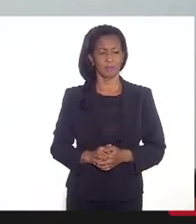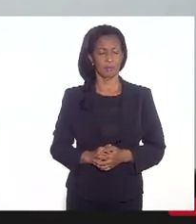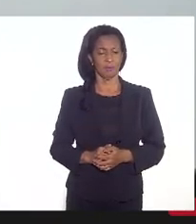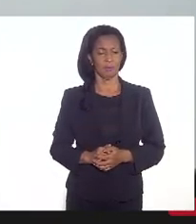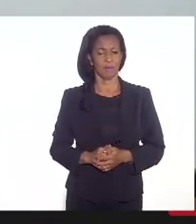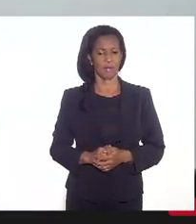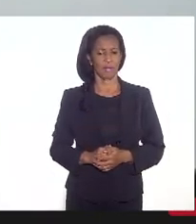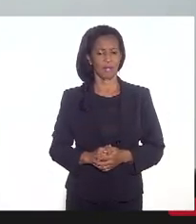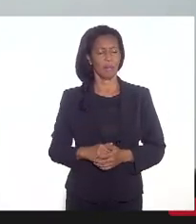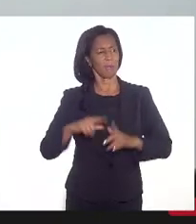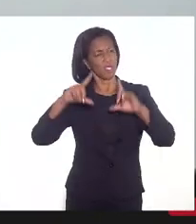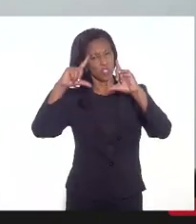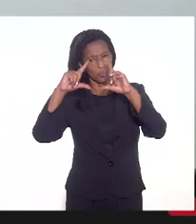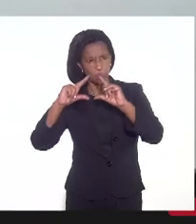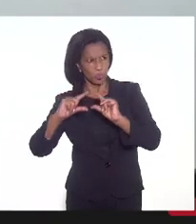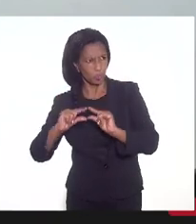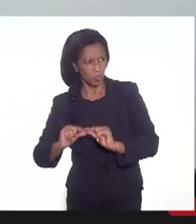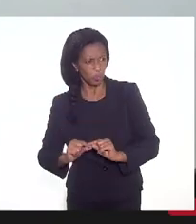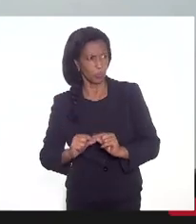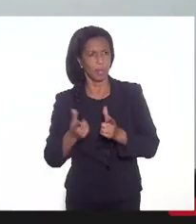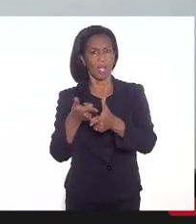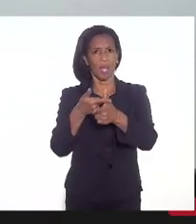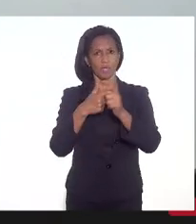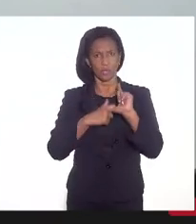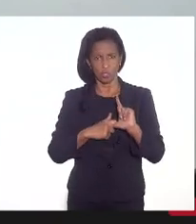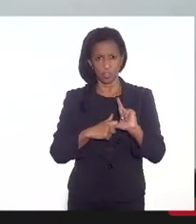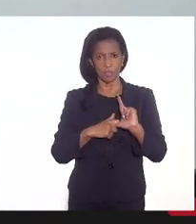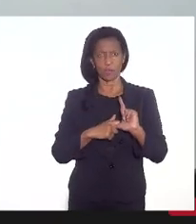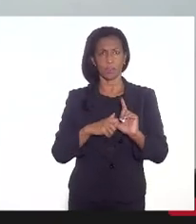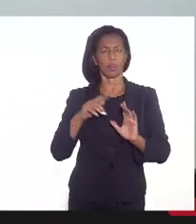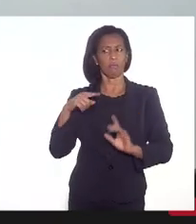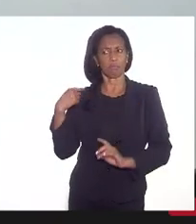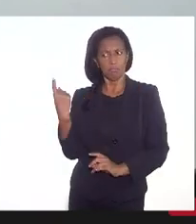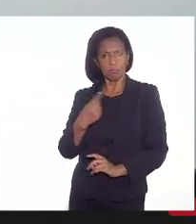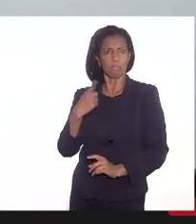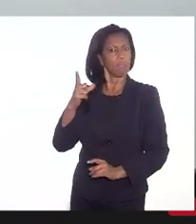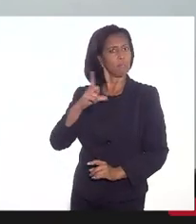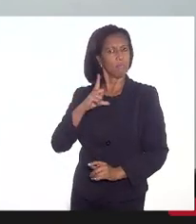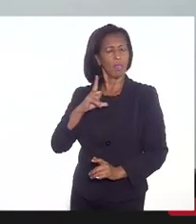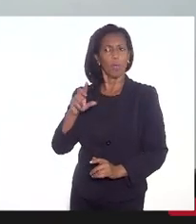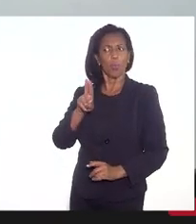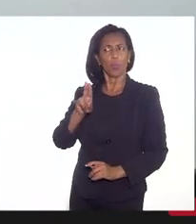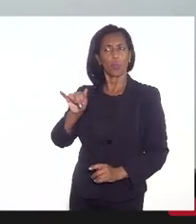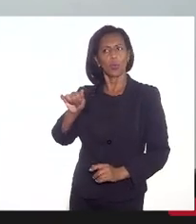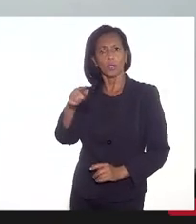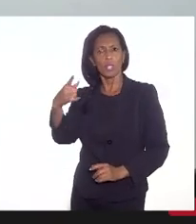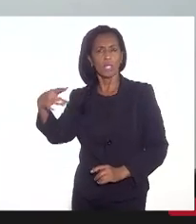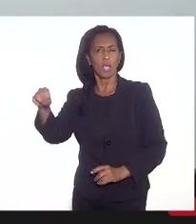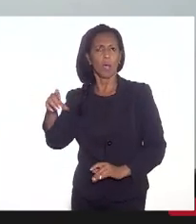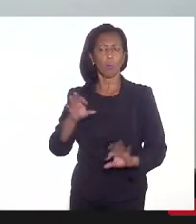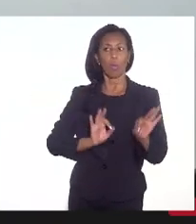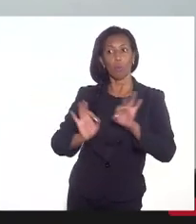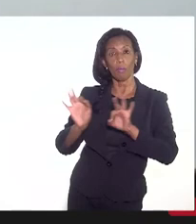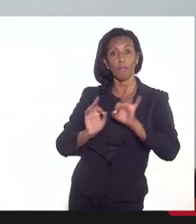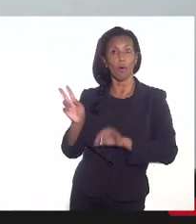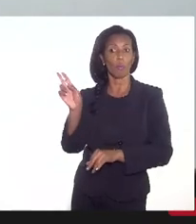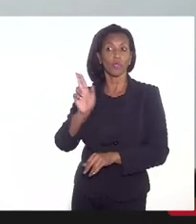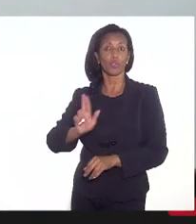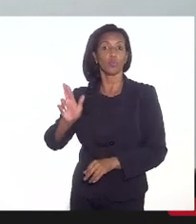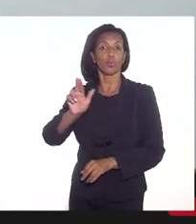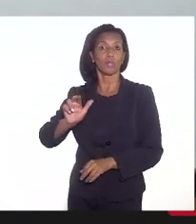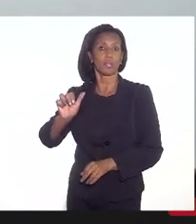mitigar, para diminuir, enfim, a dívida que a gente tem com a União, alguma forma de usar